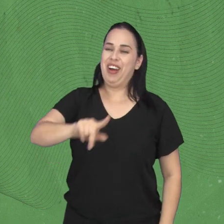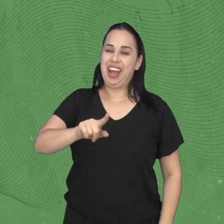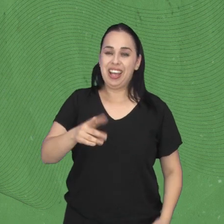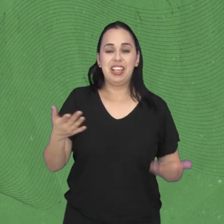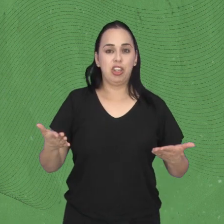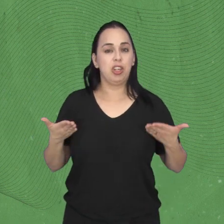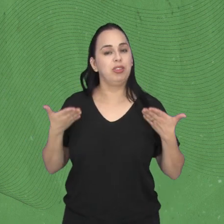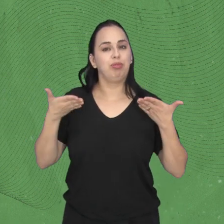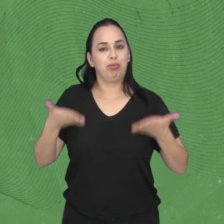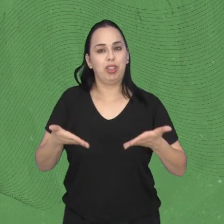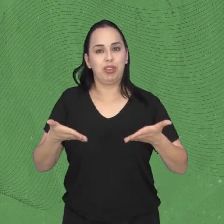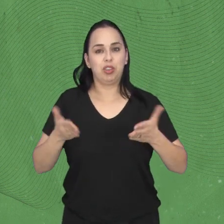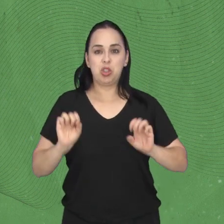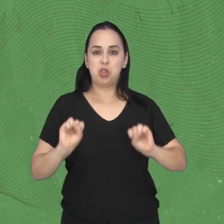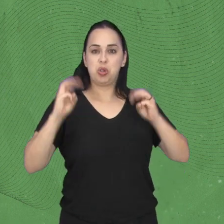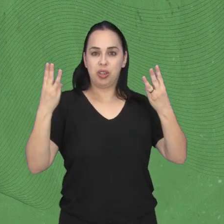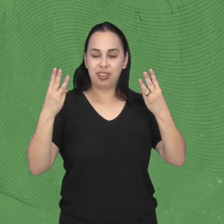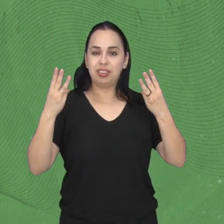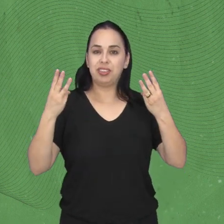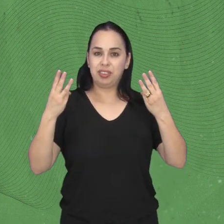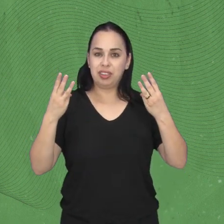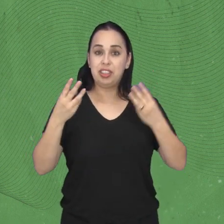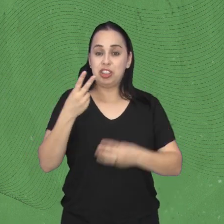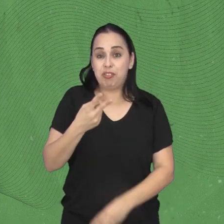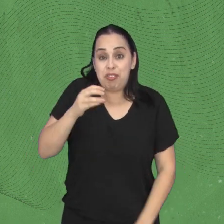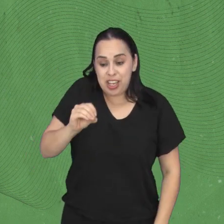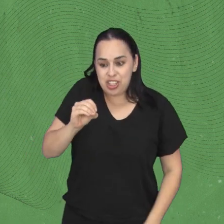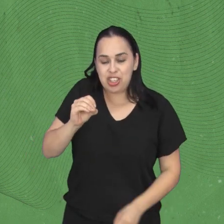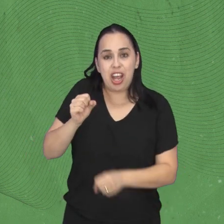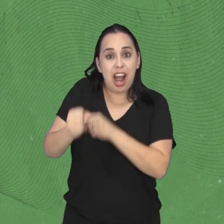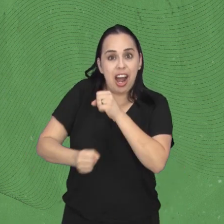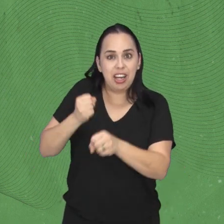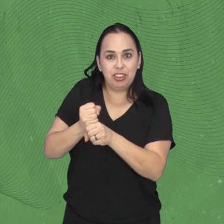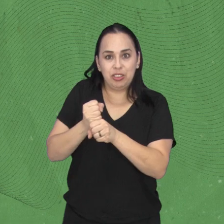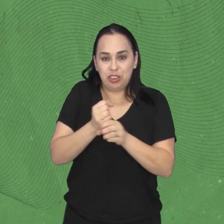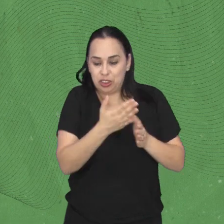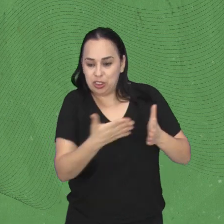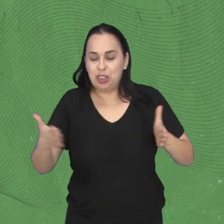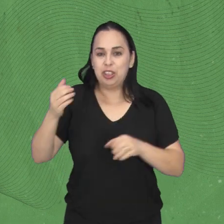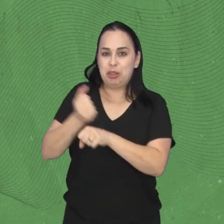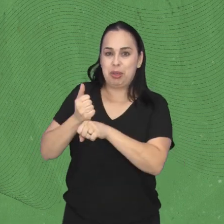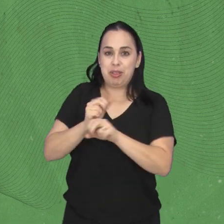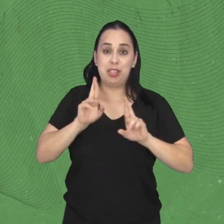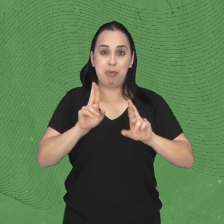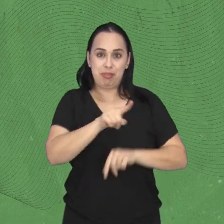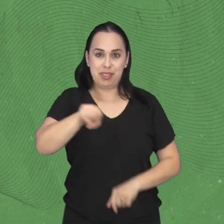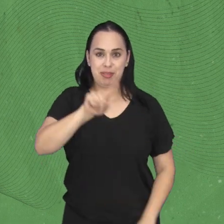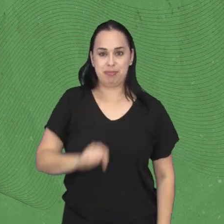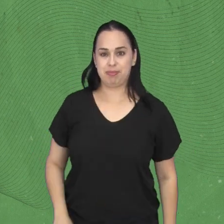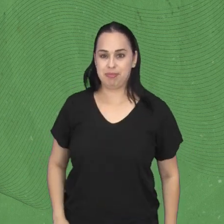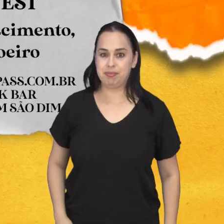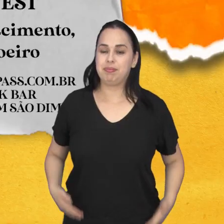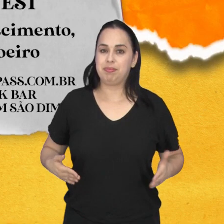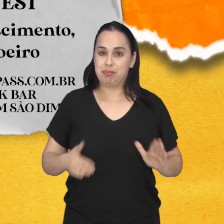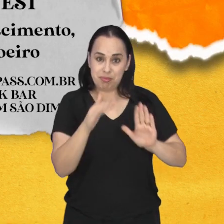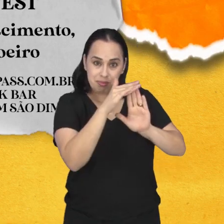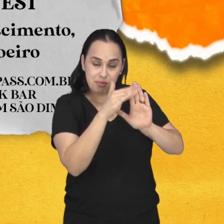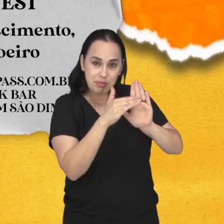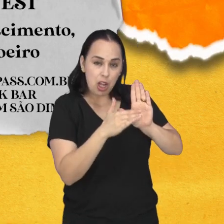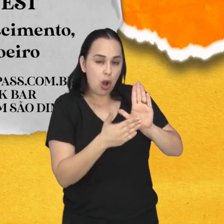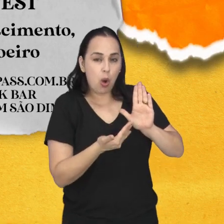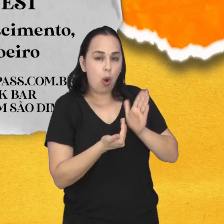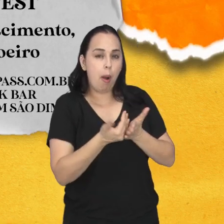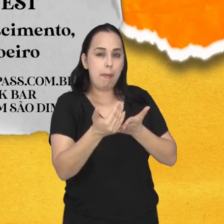Tô chegando aí pra fazer o show do ACN 20 anos, turnê nova. Espero todo mundo lá. Valeu! A